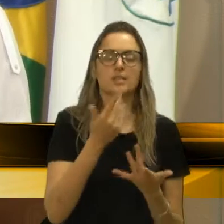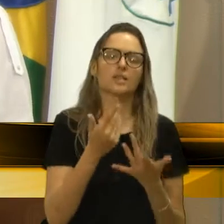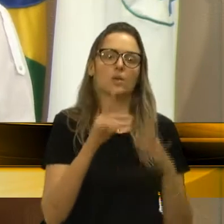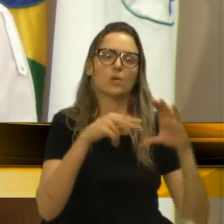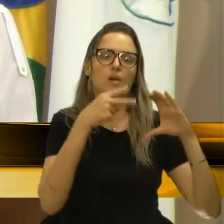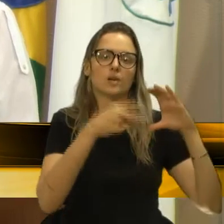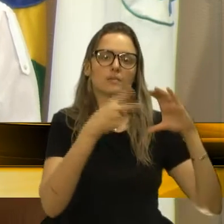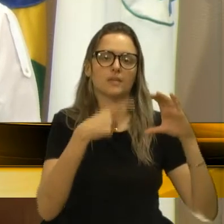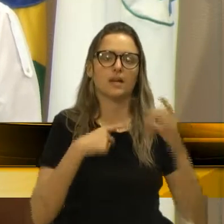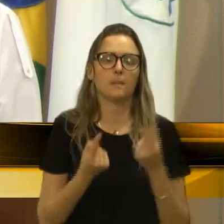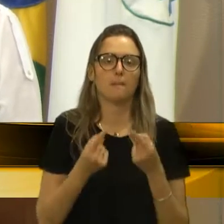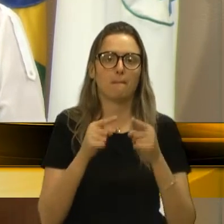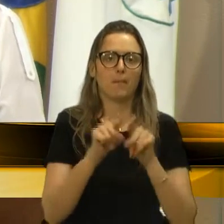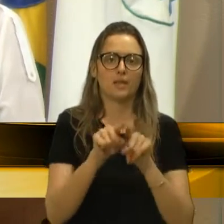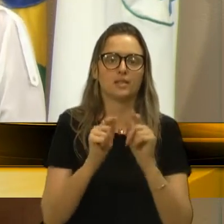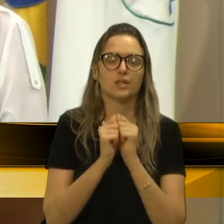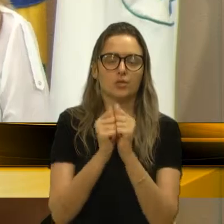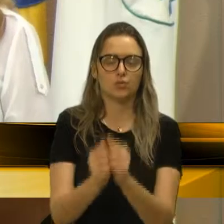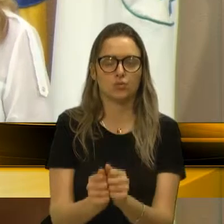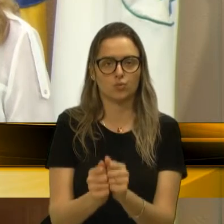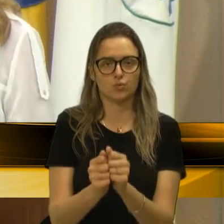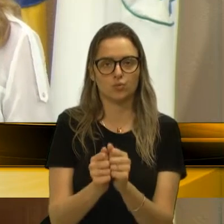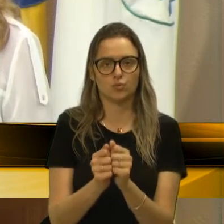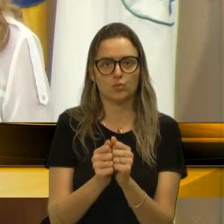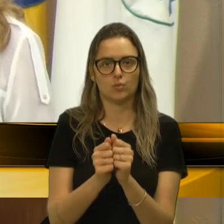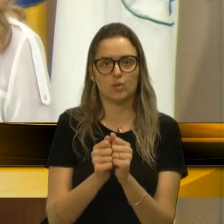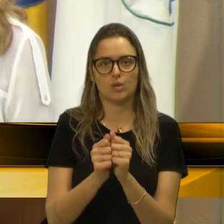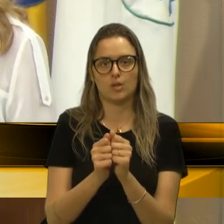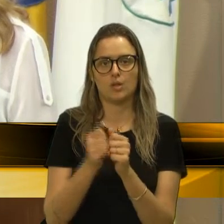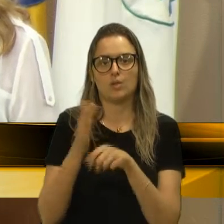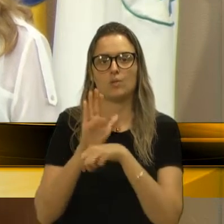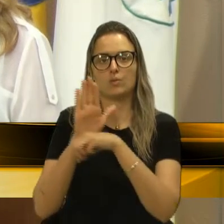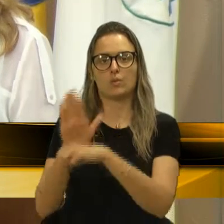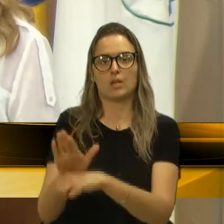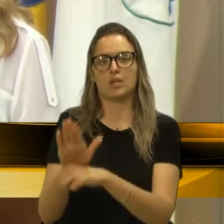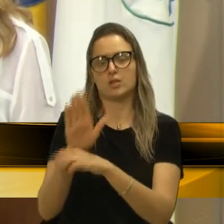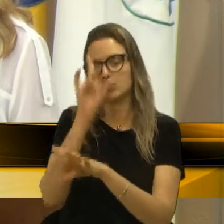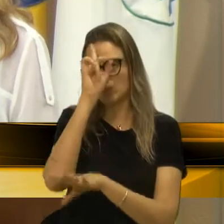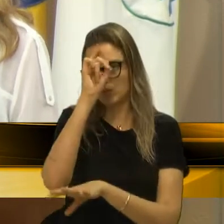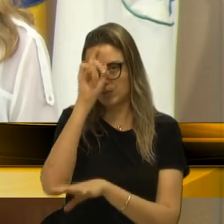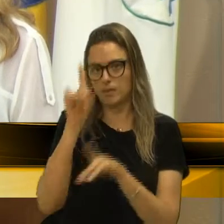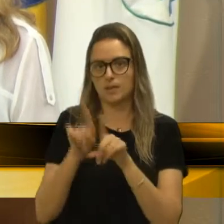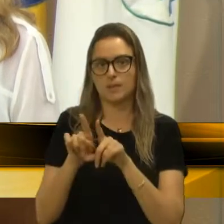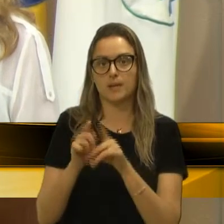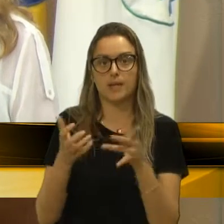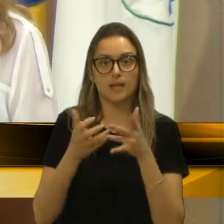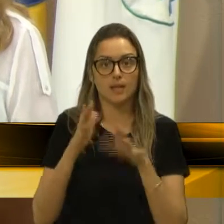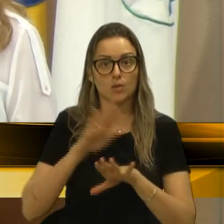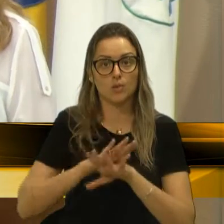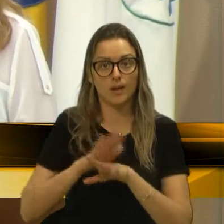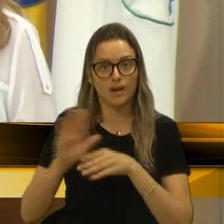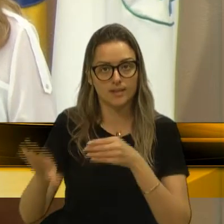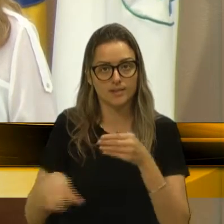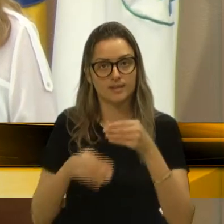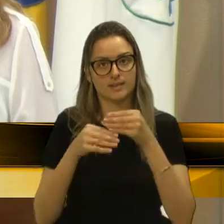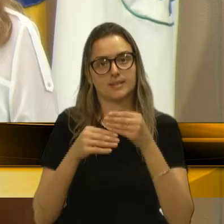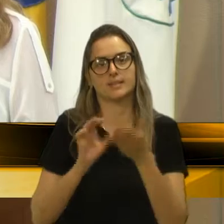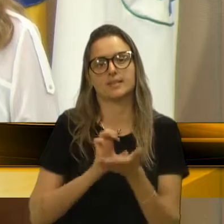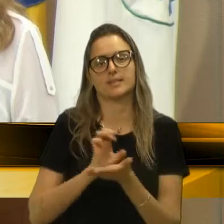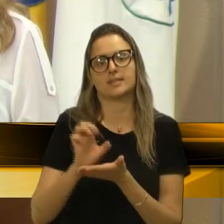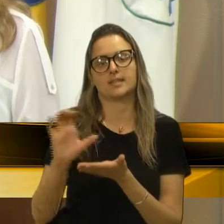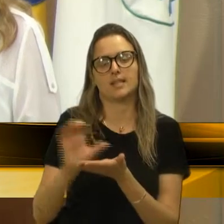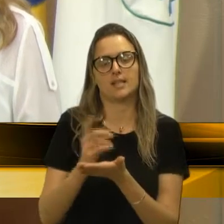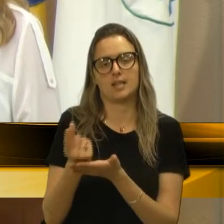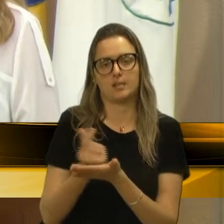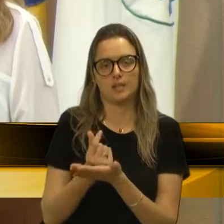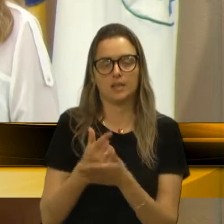que tenha havido com a ajuda ao hospital, e na busca de emendas, enfim. O